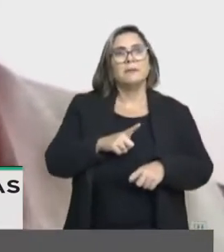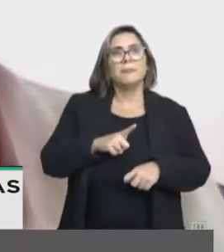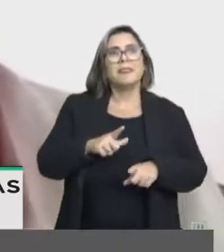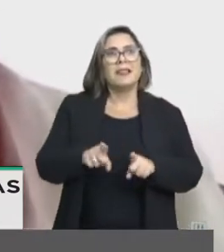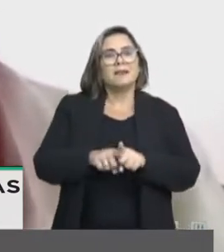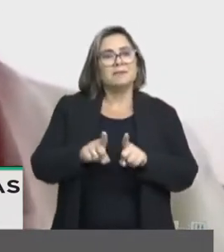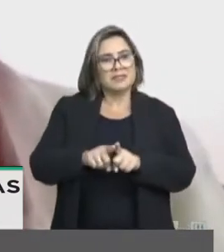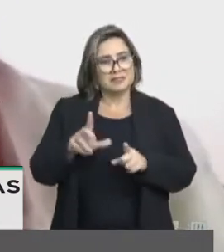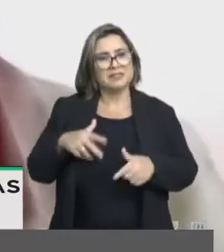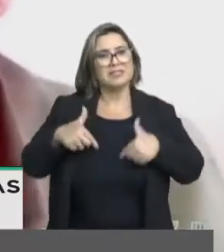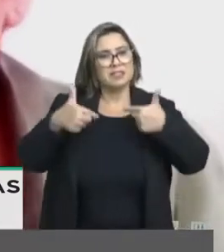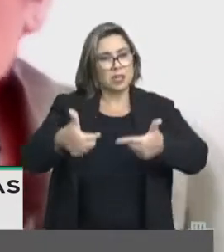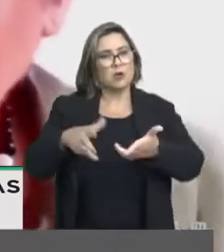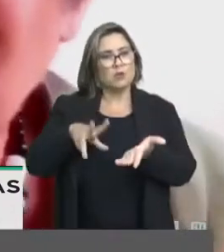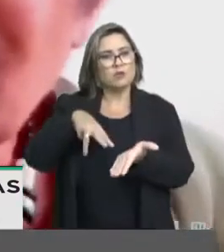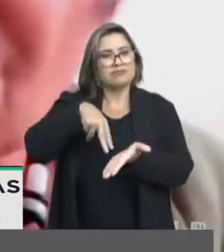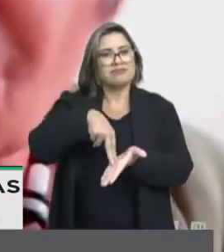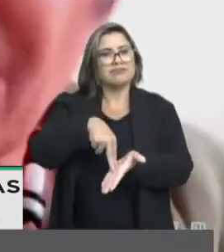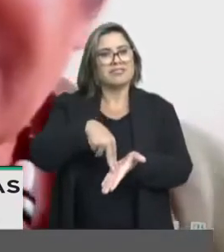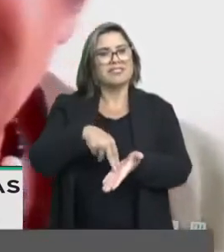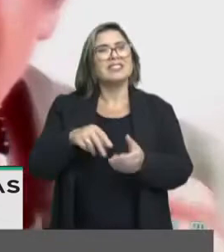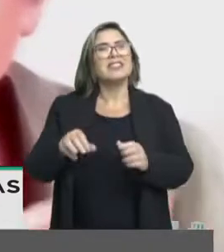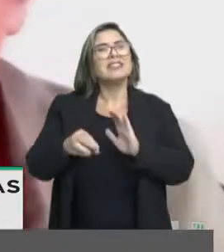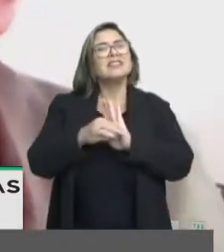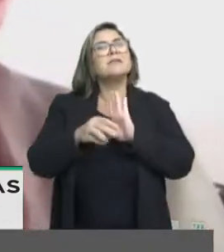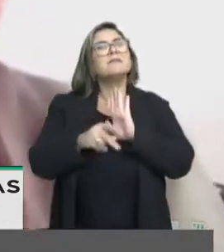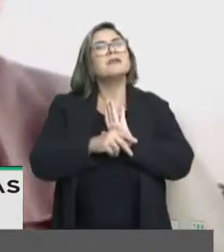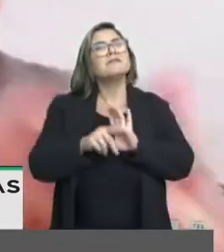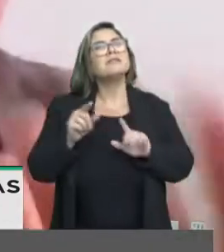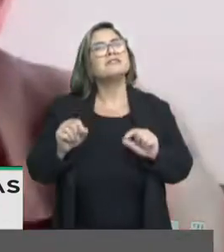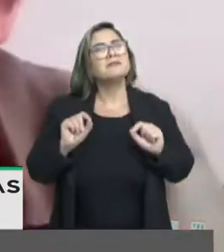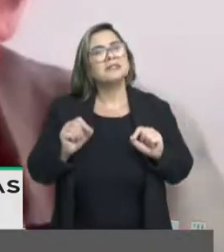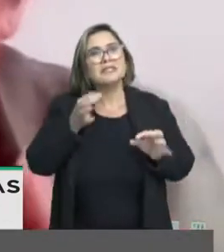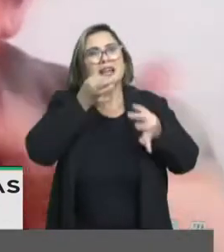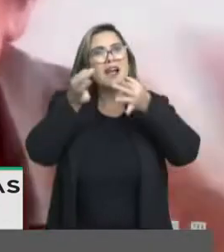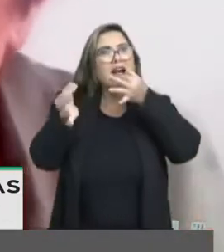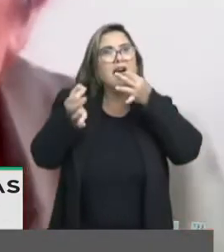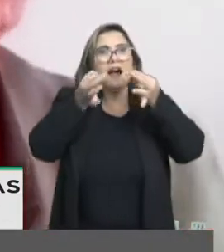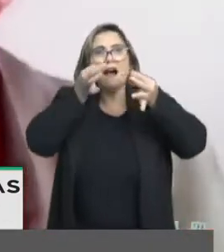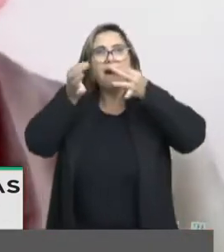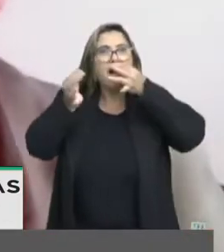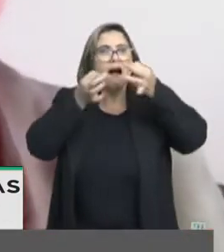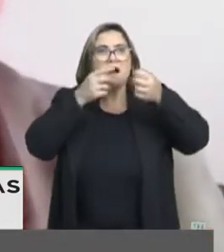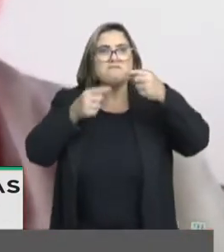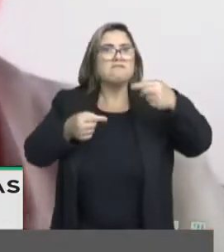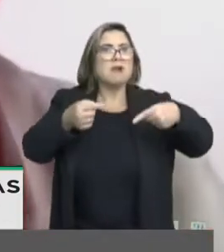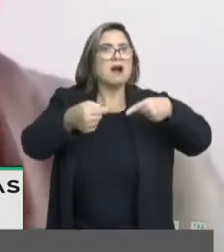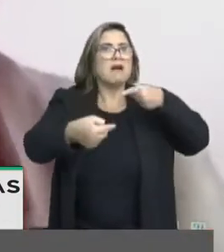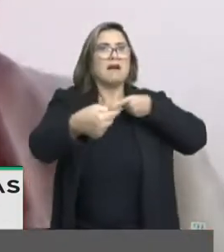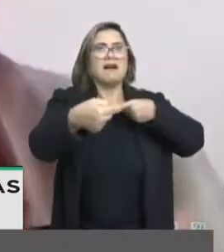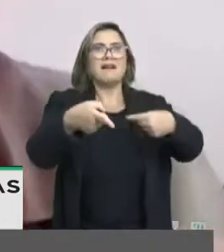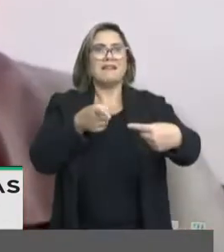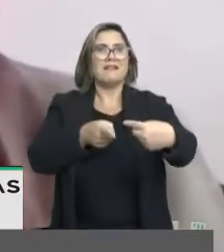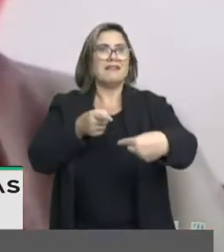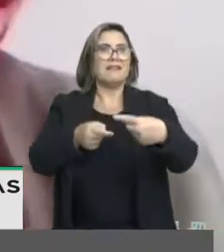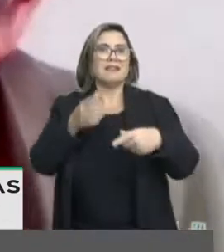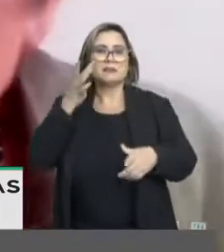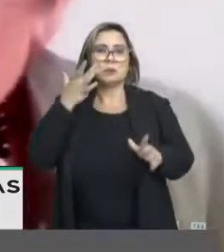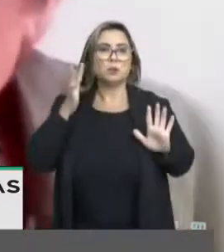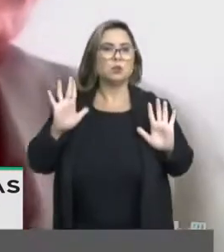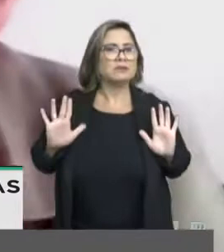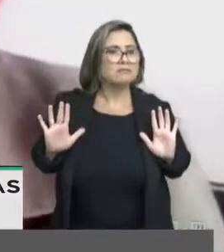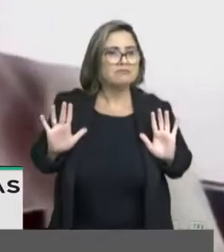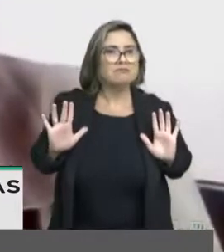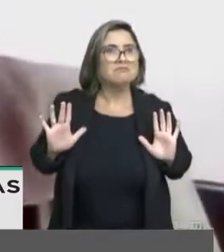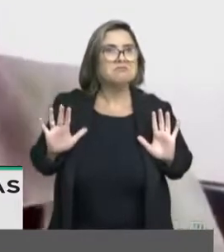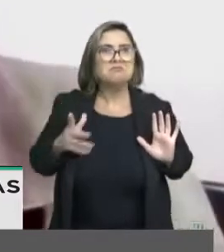protagonismo. Então, portanto, uma medida como essa deveria ter sido discutida, ter sido debatida. Eu não sei nem se foi debatida,